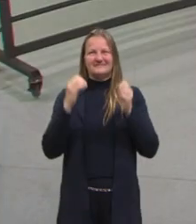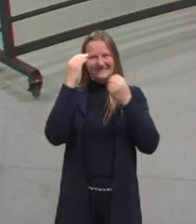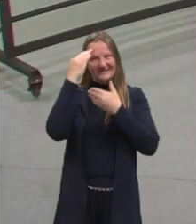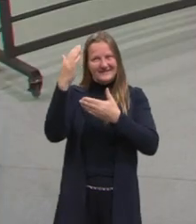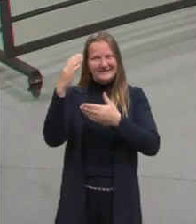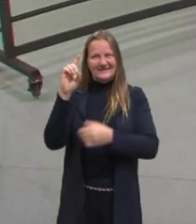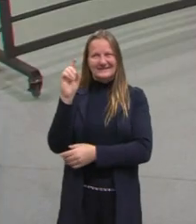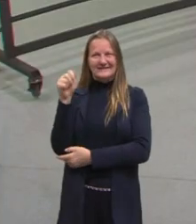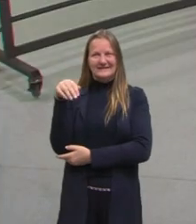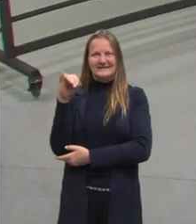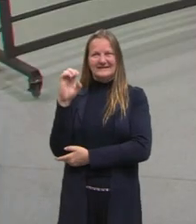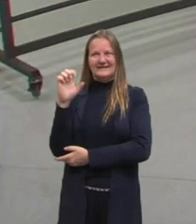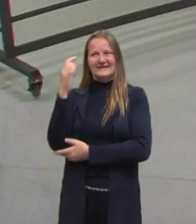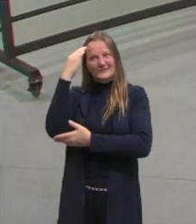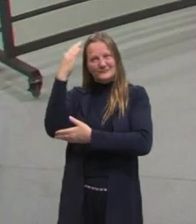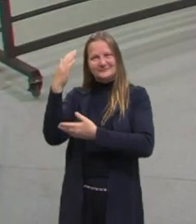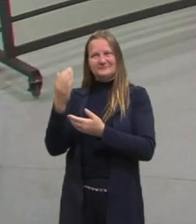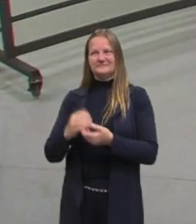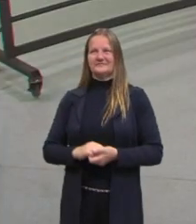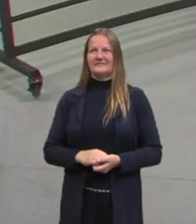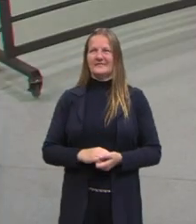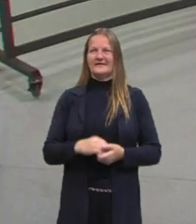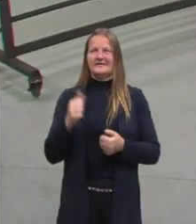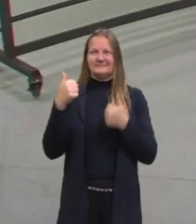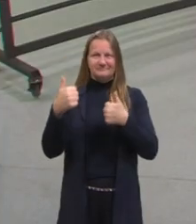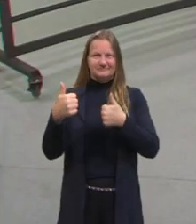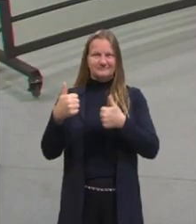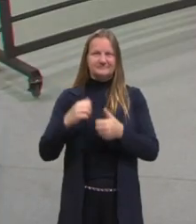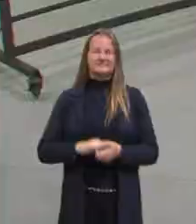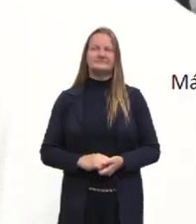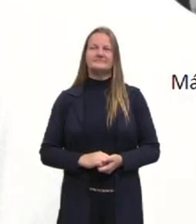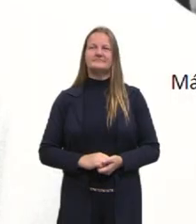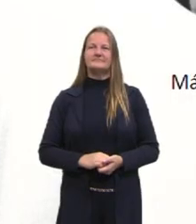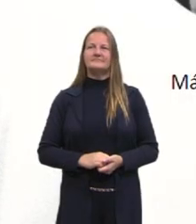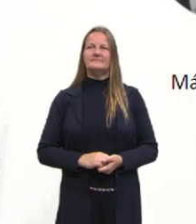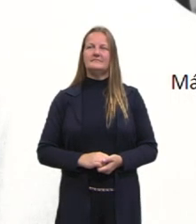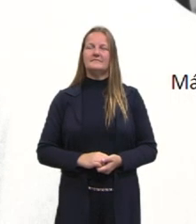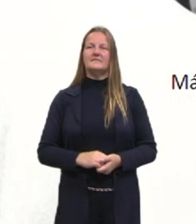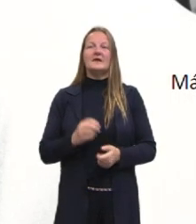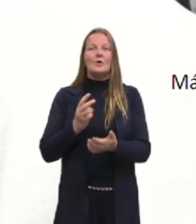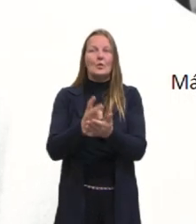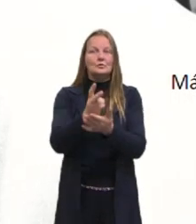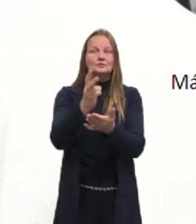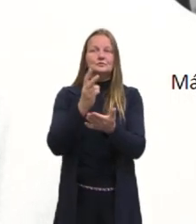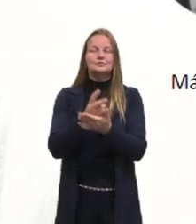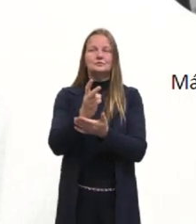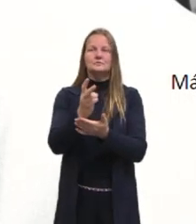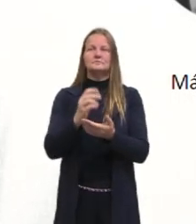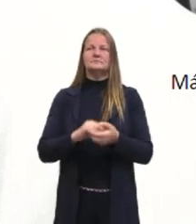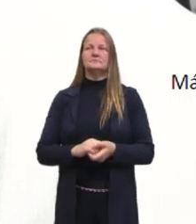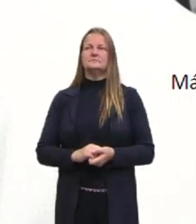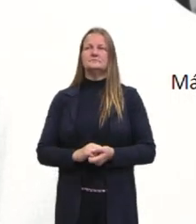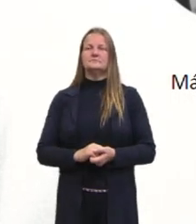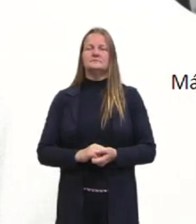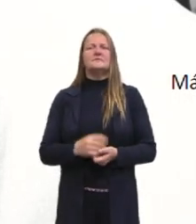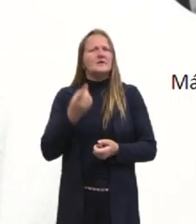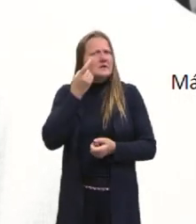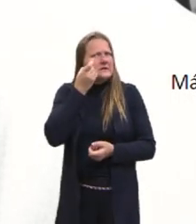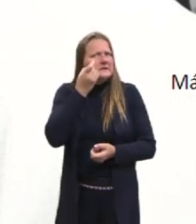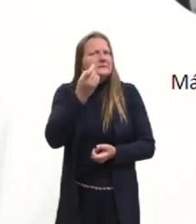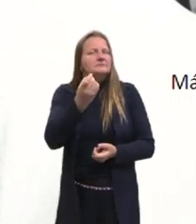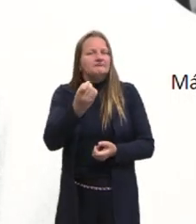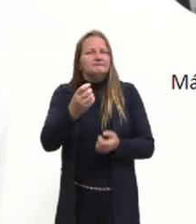Obrigado, Dani. Nós que agradecemos. Valeu, Dani. Obrigadão. Seguindo aqui, pessoal, então, é interessante